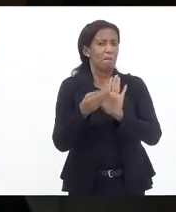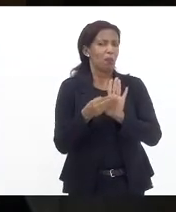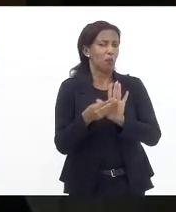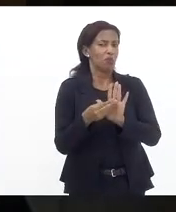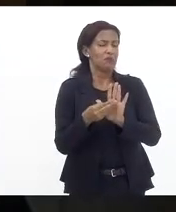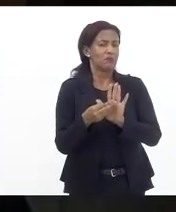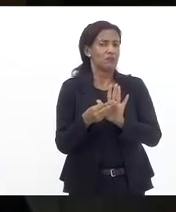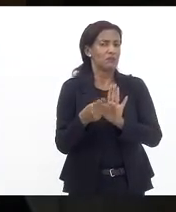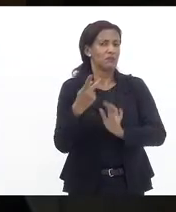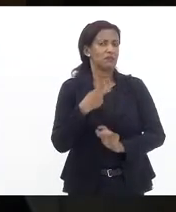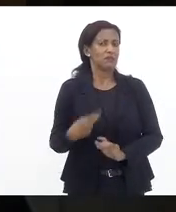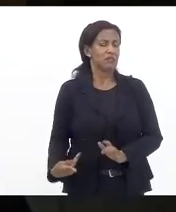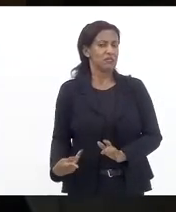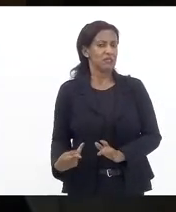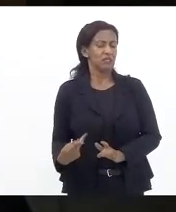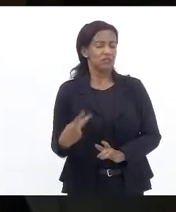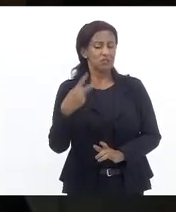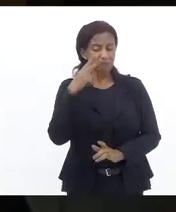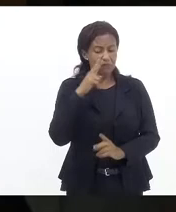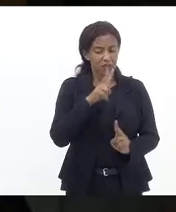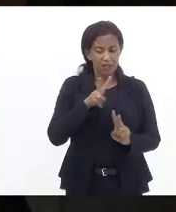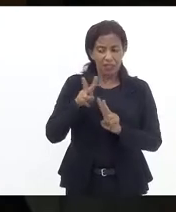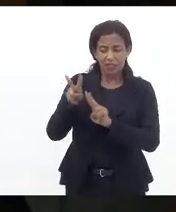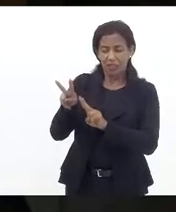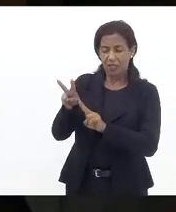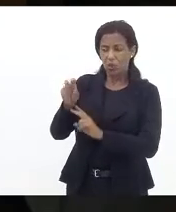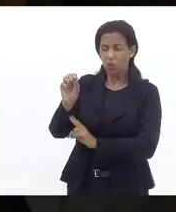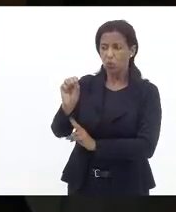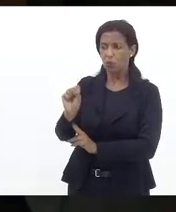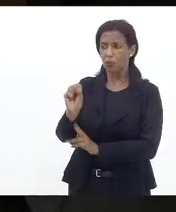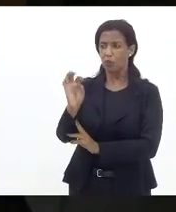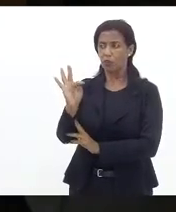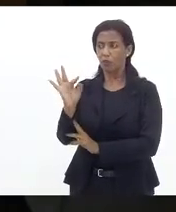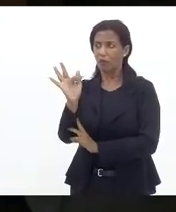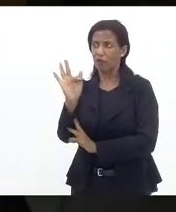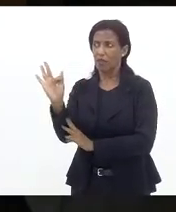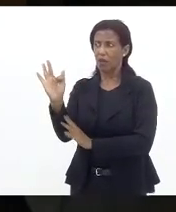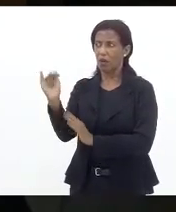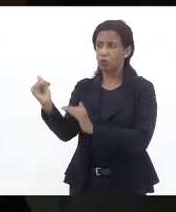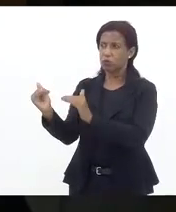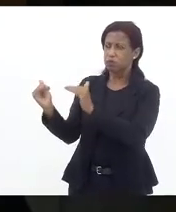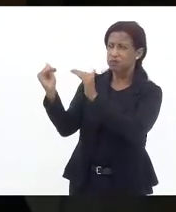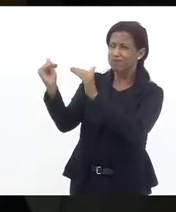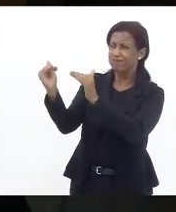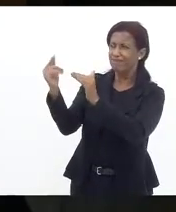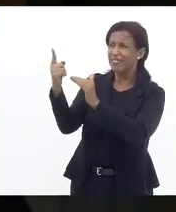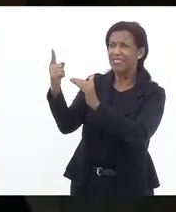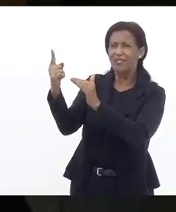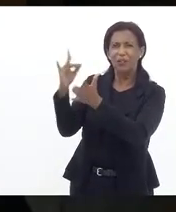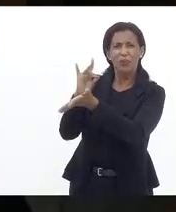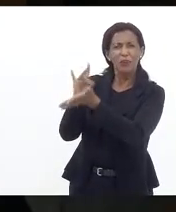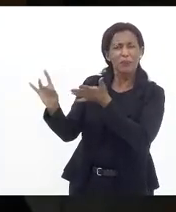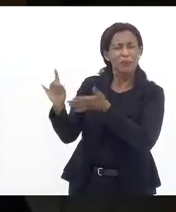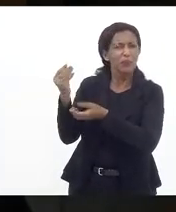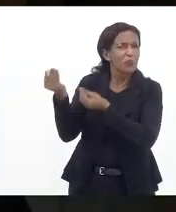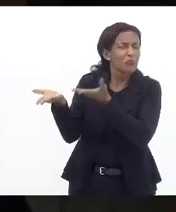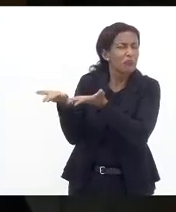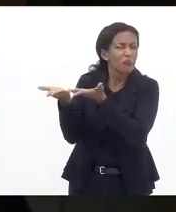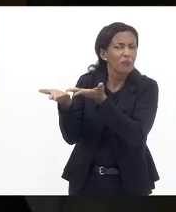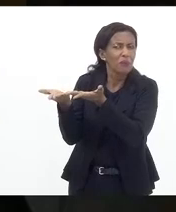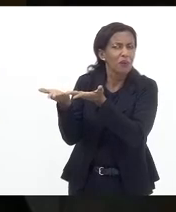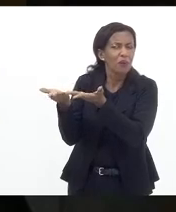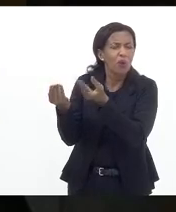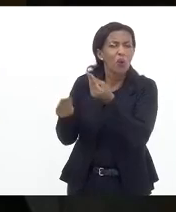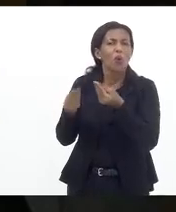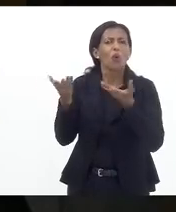república que ele vê no supremo tribunal federal um adversário qual é a pauta